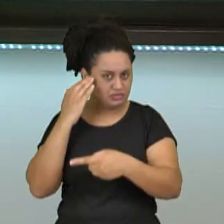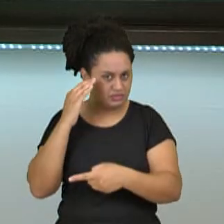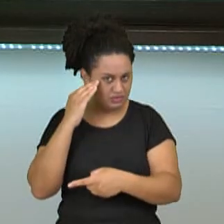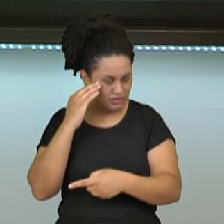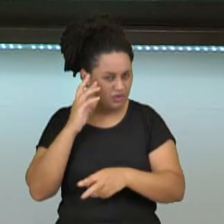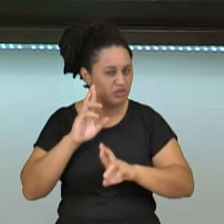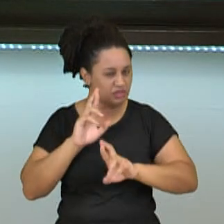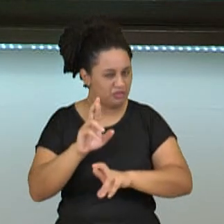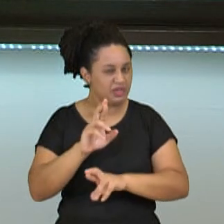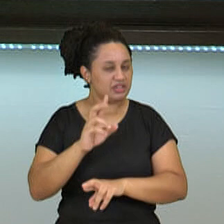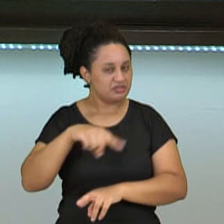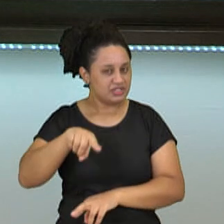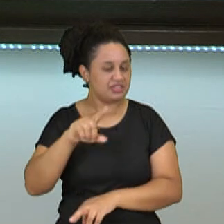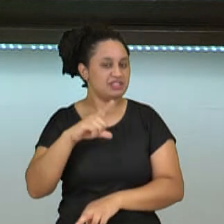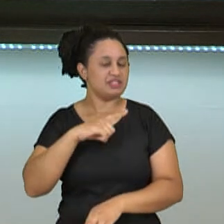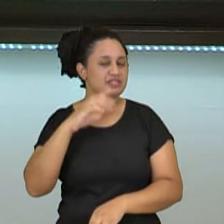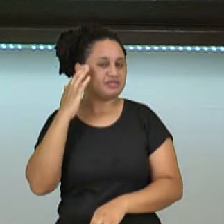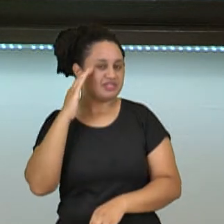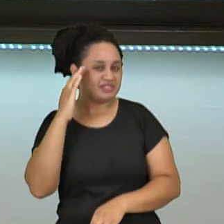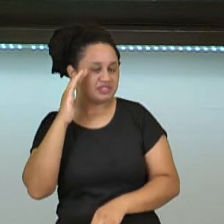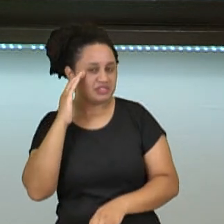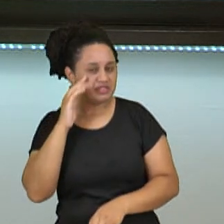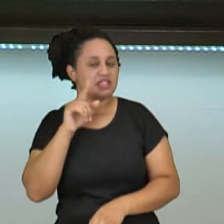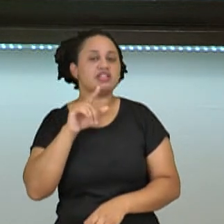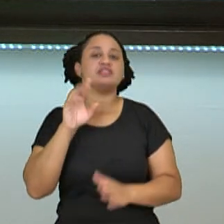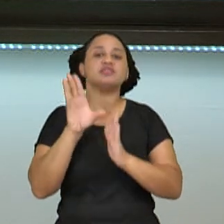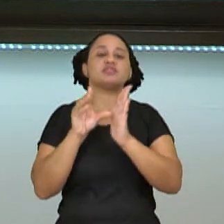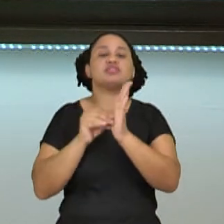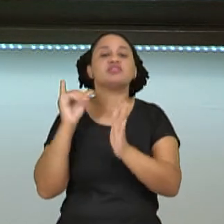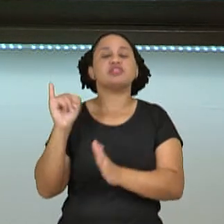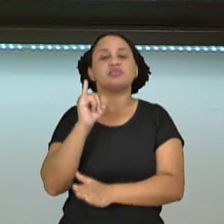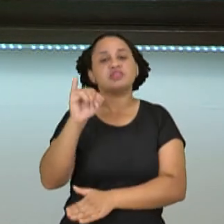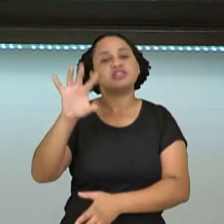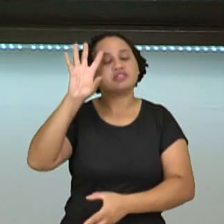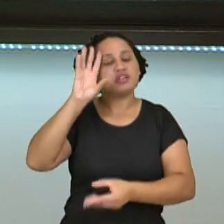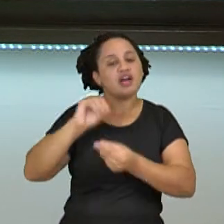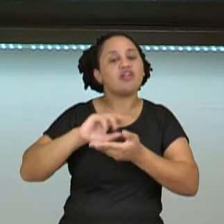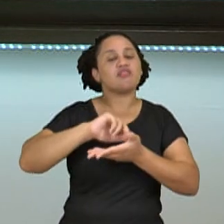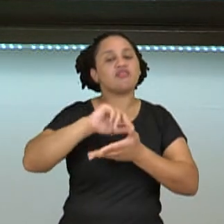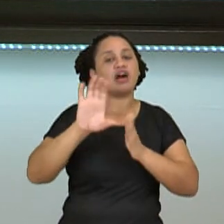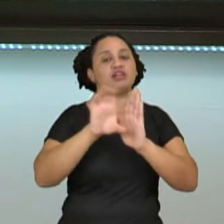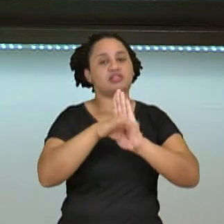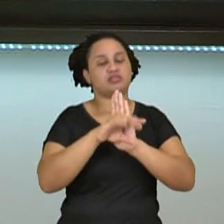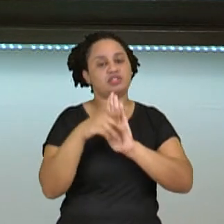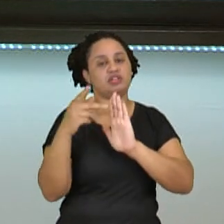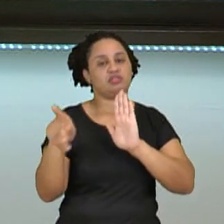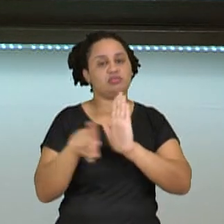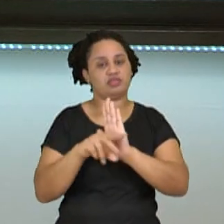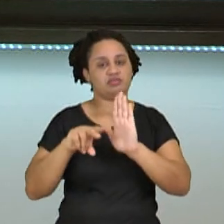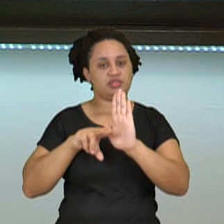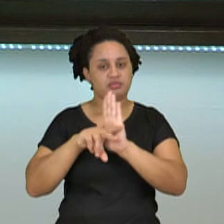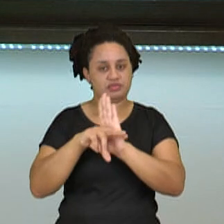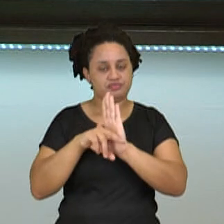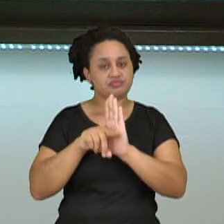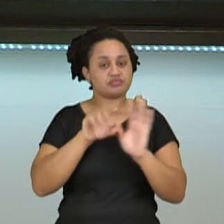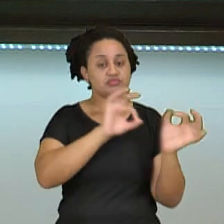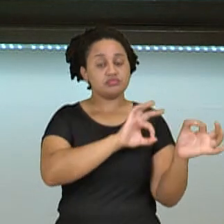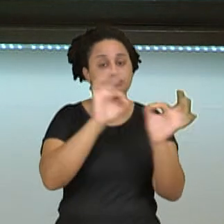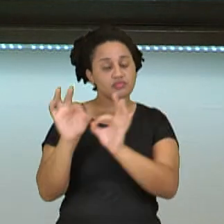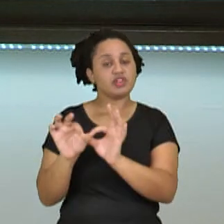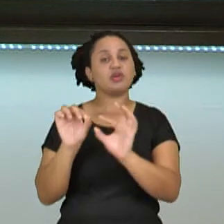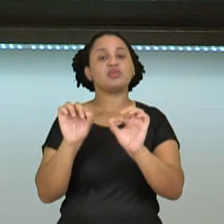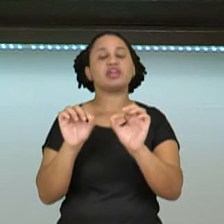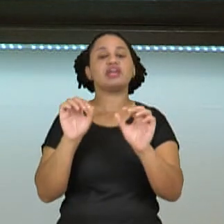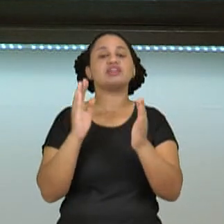Espero que sim, gente. Olha só, esse conteúdo é essencial para o entendimento de vários conceitos da biologia. Então, nesse vídeo a gente falou sobre